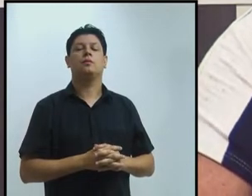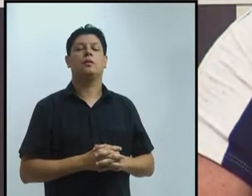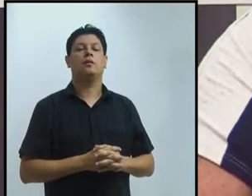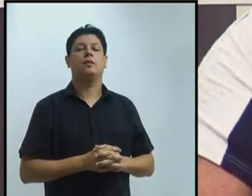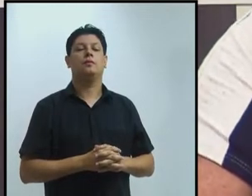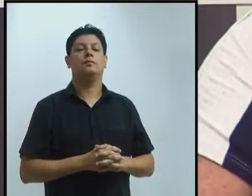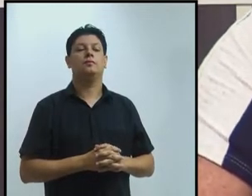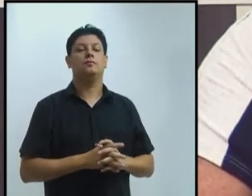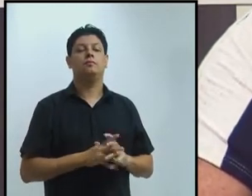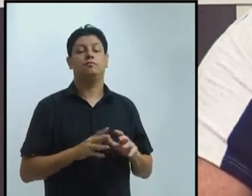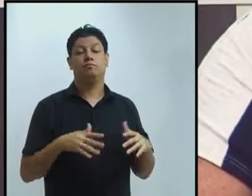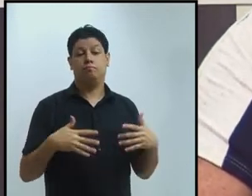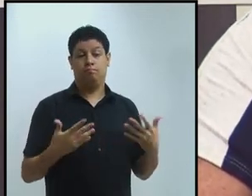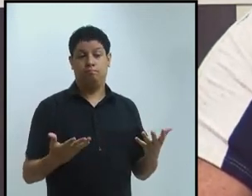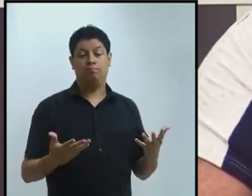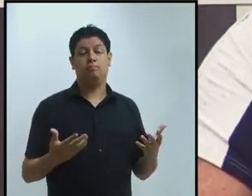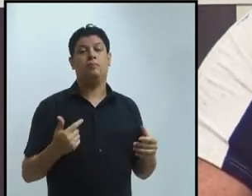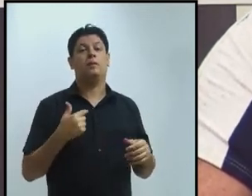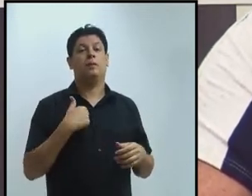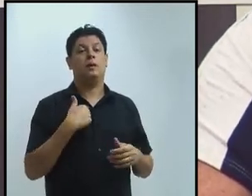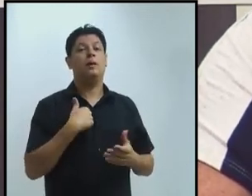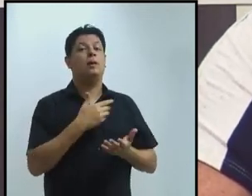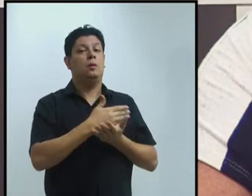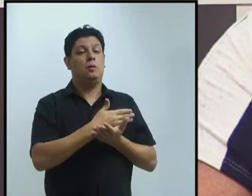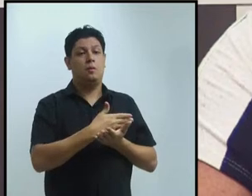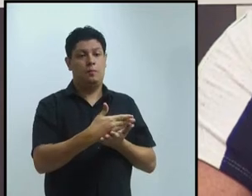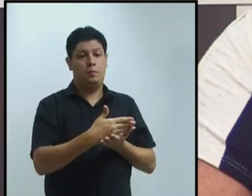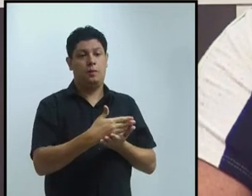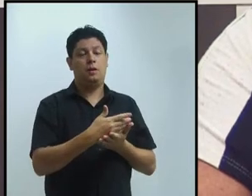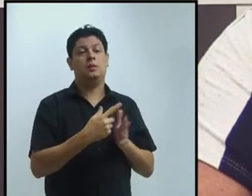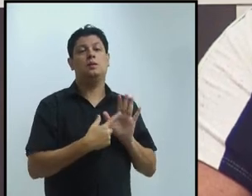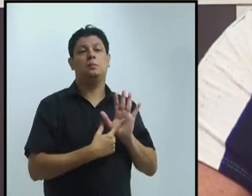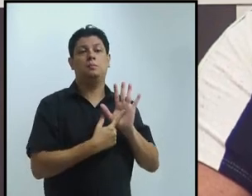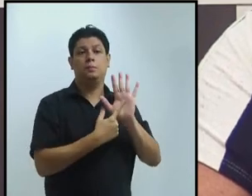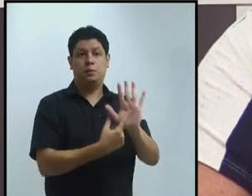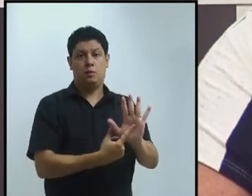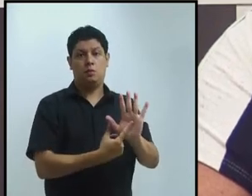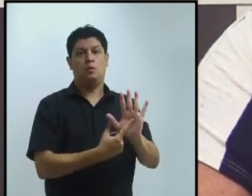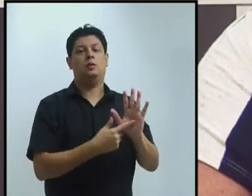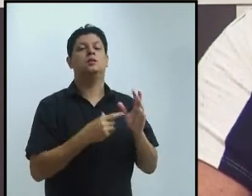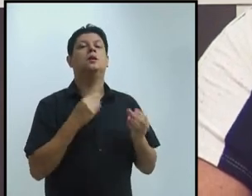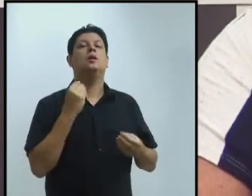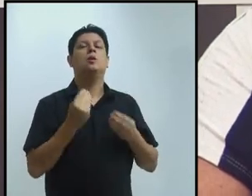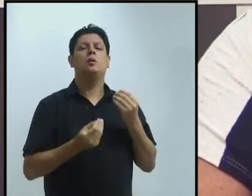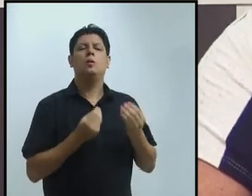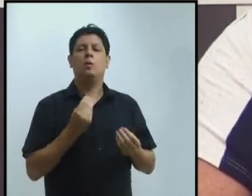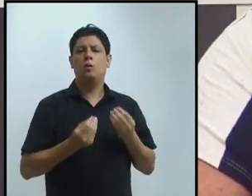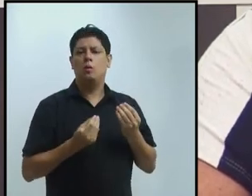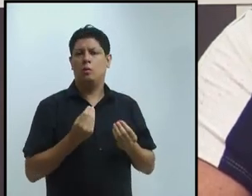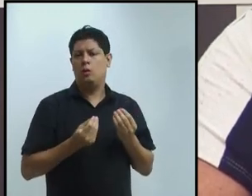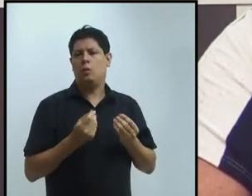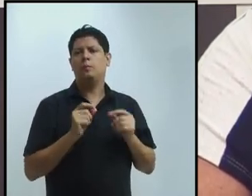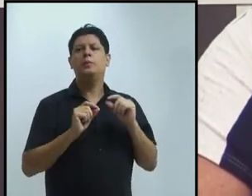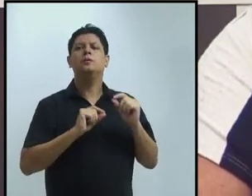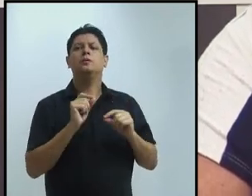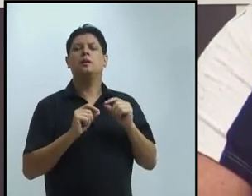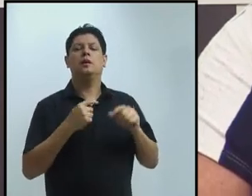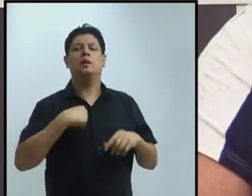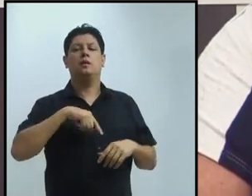Então, eu vou começar mostrando para vocês o quanto nós estamos amparados